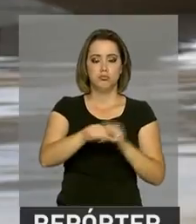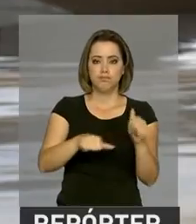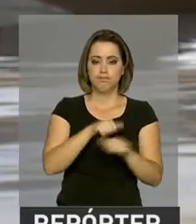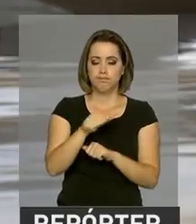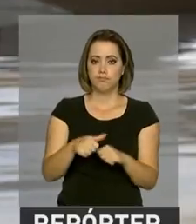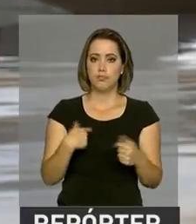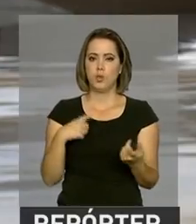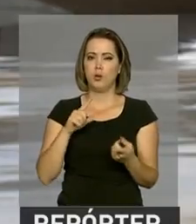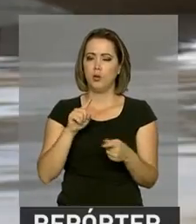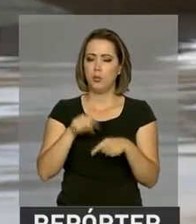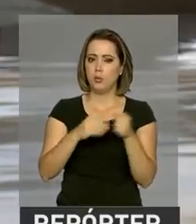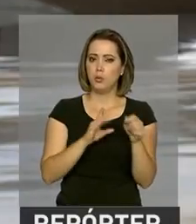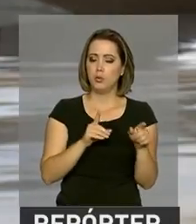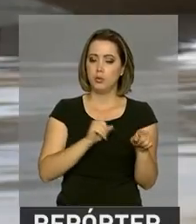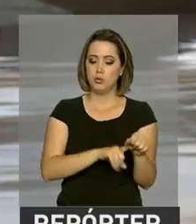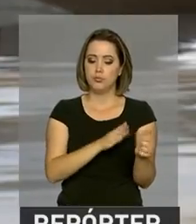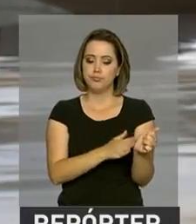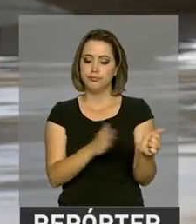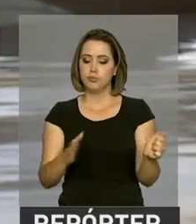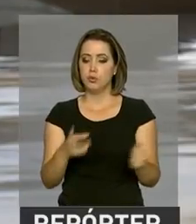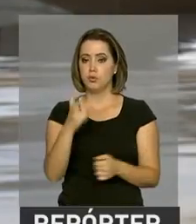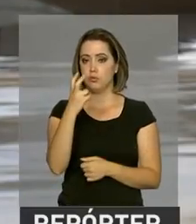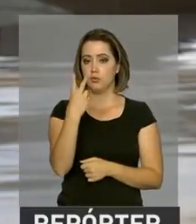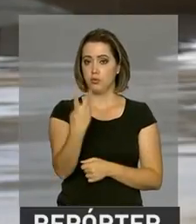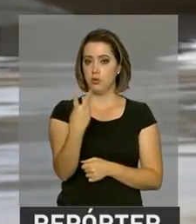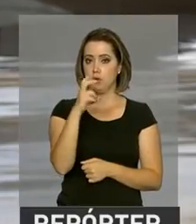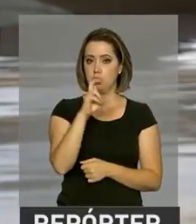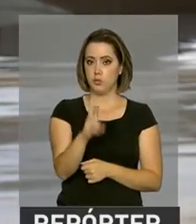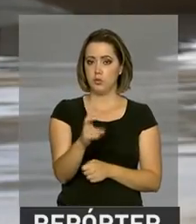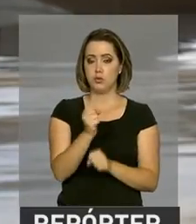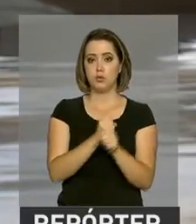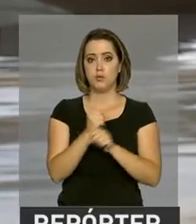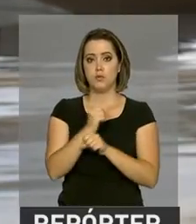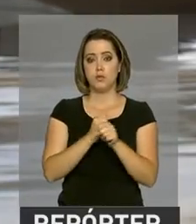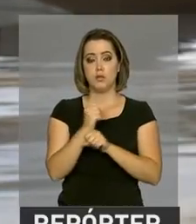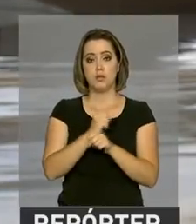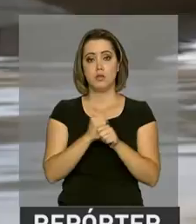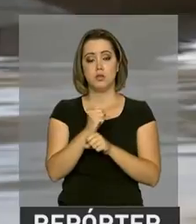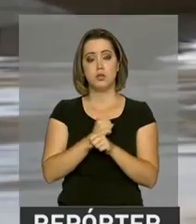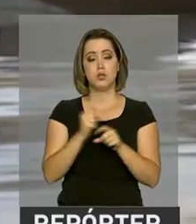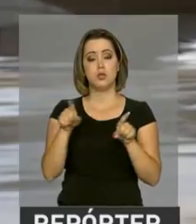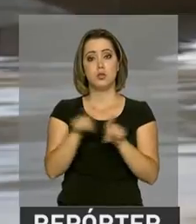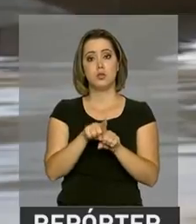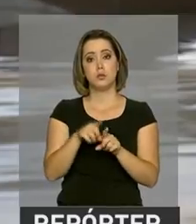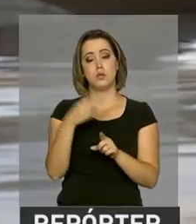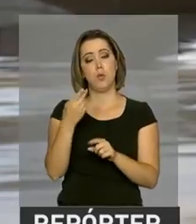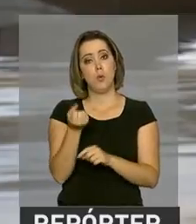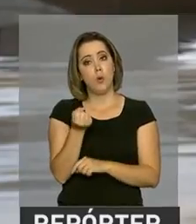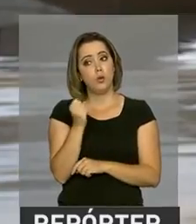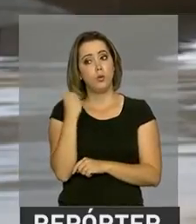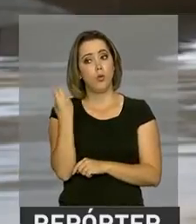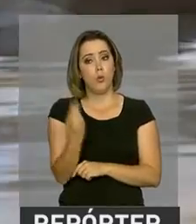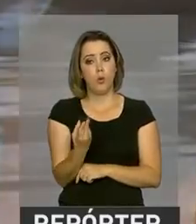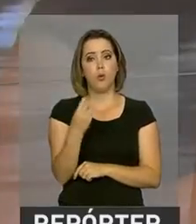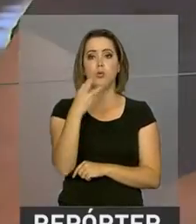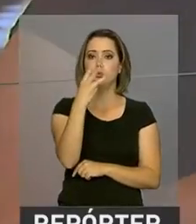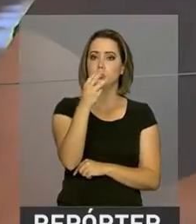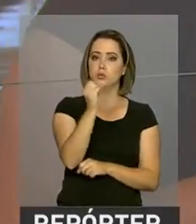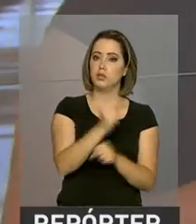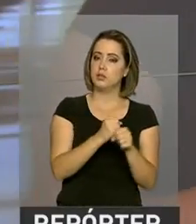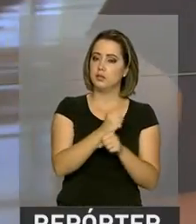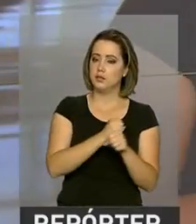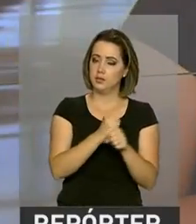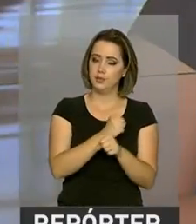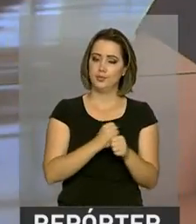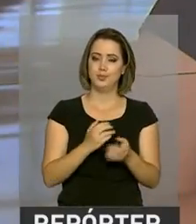E o prazo de concessão será de 25 anos para o aeroporto de Porto Alegre e de 30 anos para os demais aeroportos. Roberto?